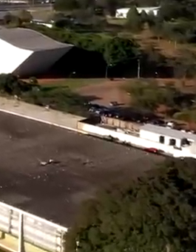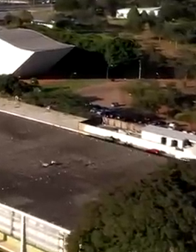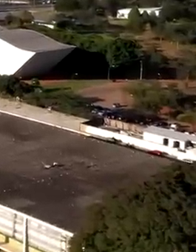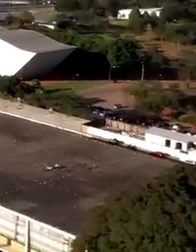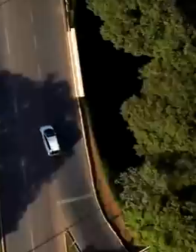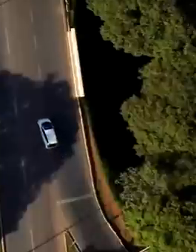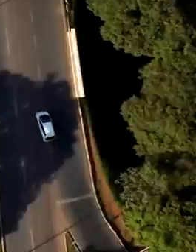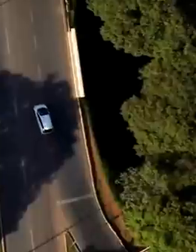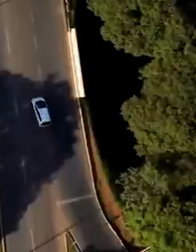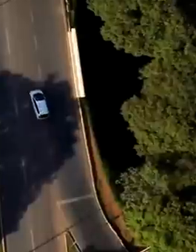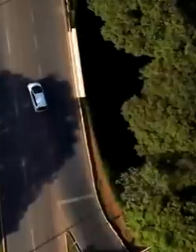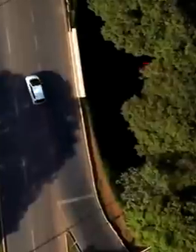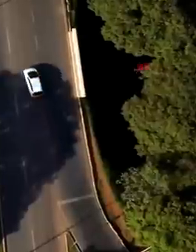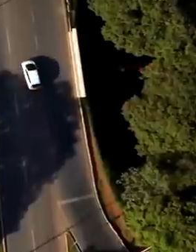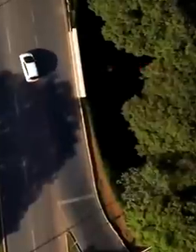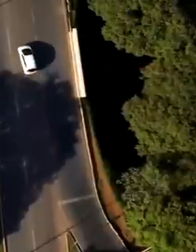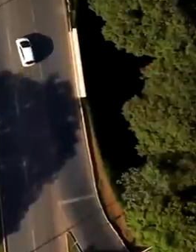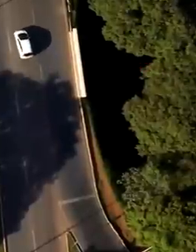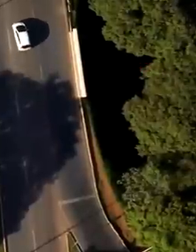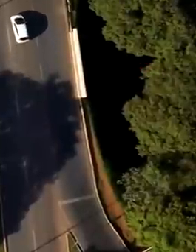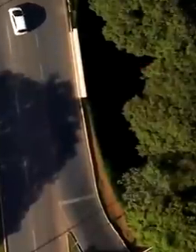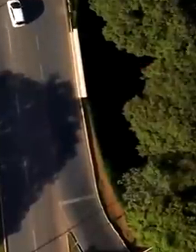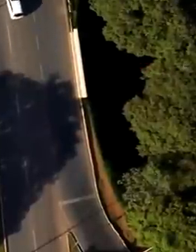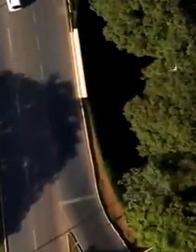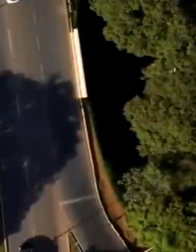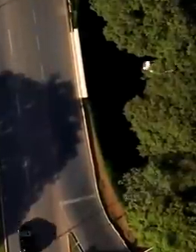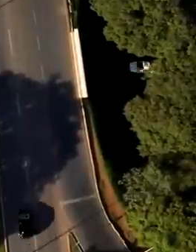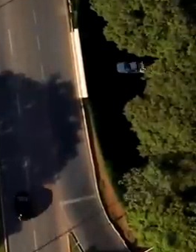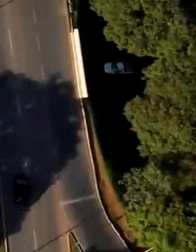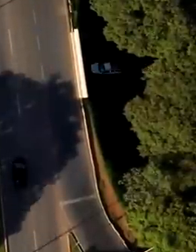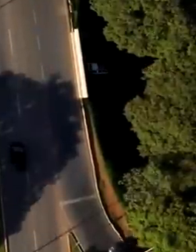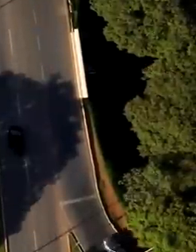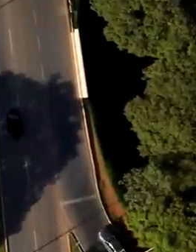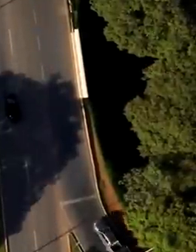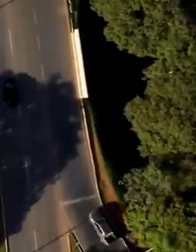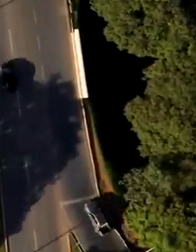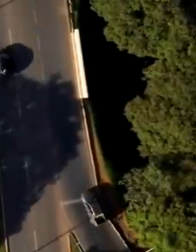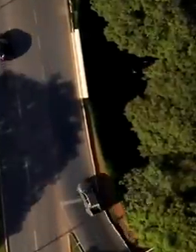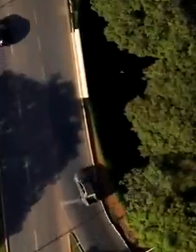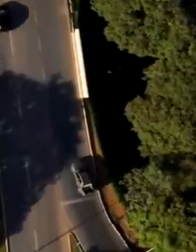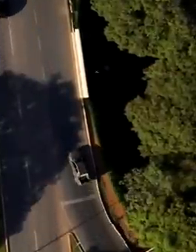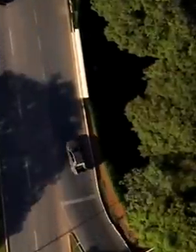Legendas Ribeiro Carvalho